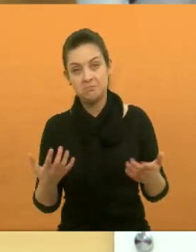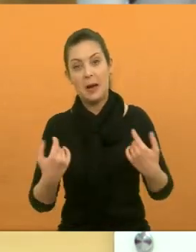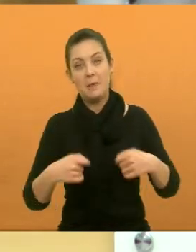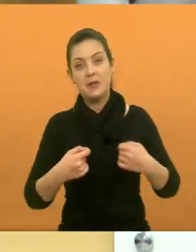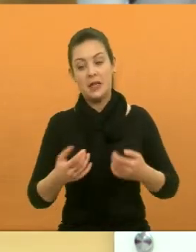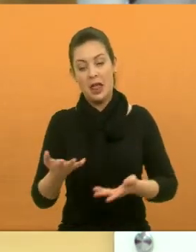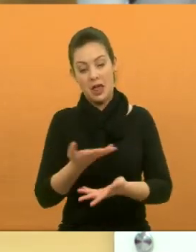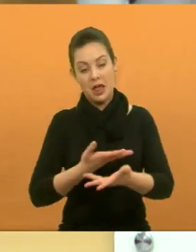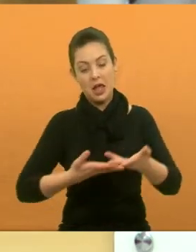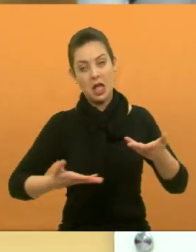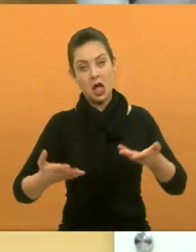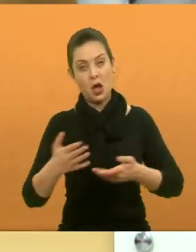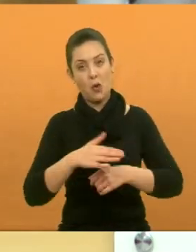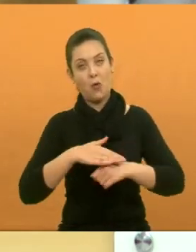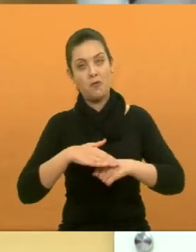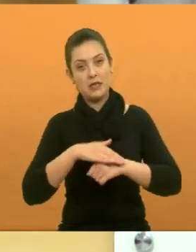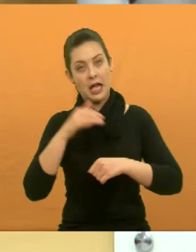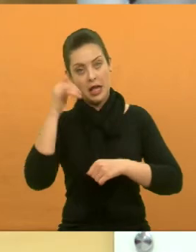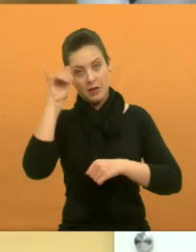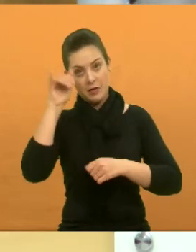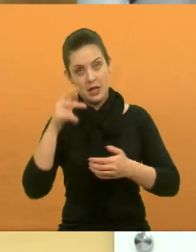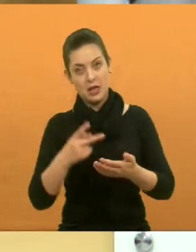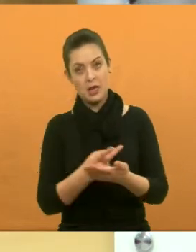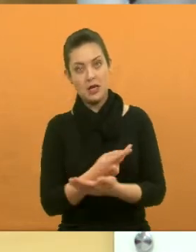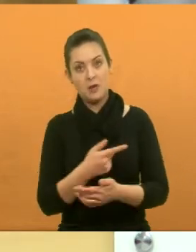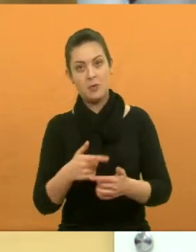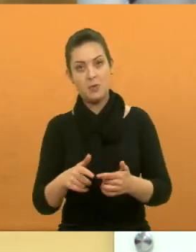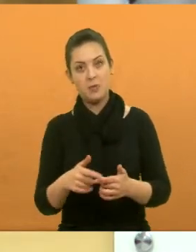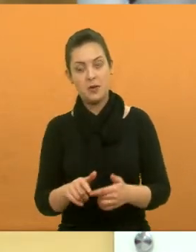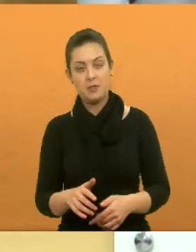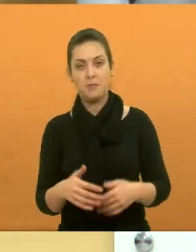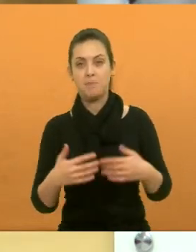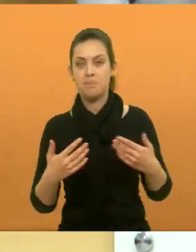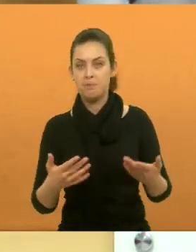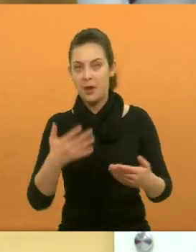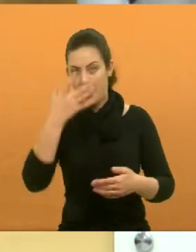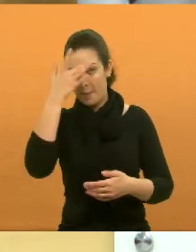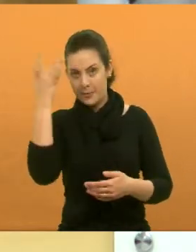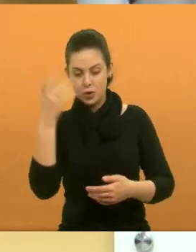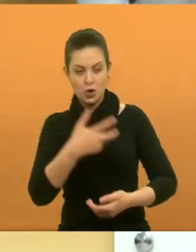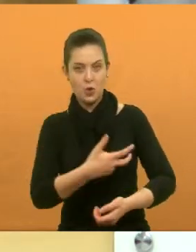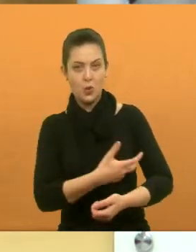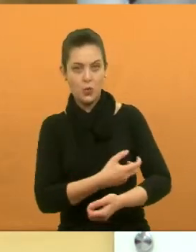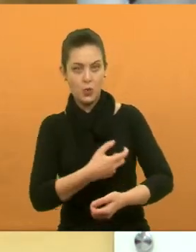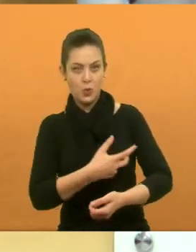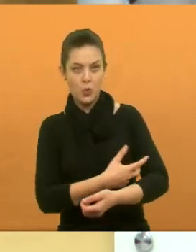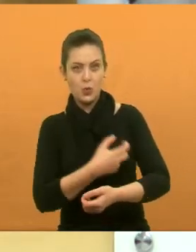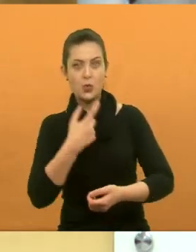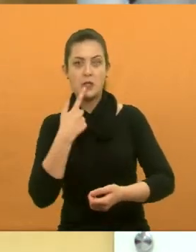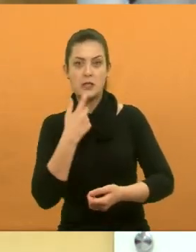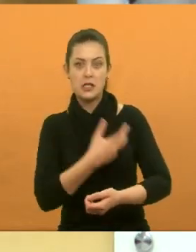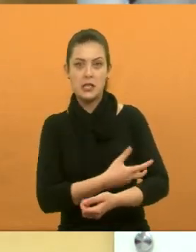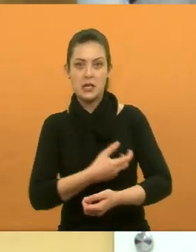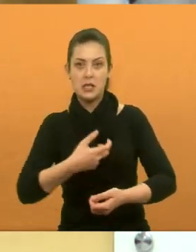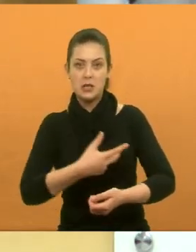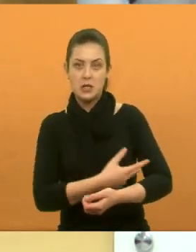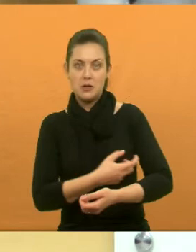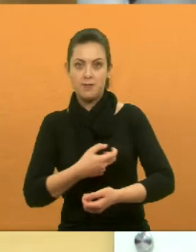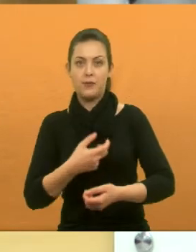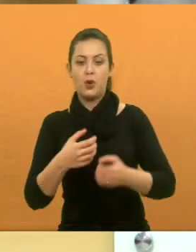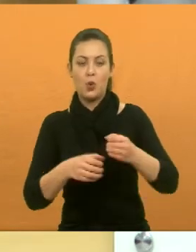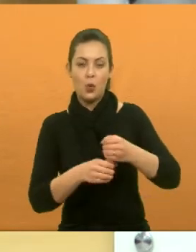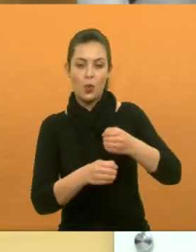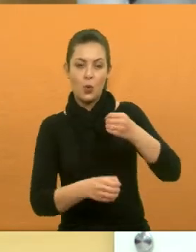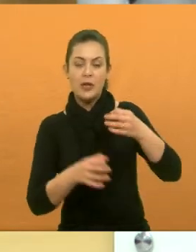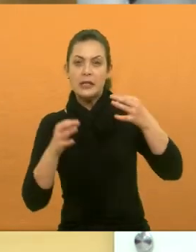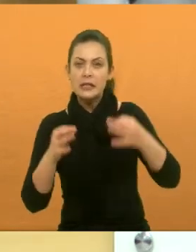conversar entre eles para que não ocorra mais esse erro na coleta de sangue. Eu acho que quem está na coleta de sangue tem que estar habilitado para saber qual o tubo